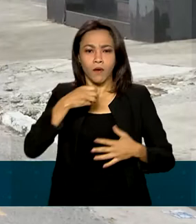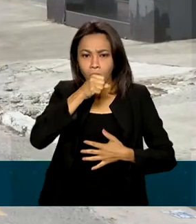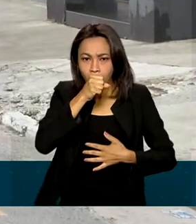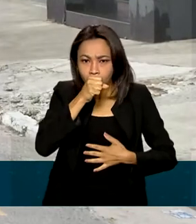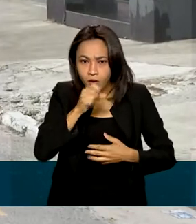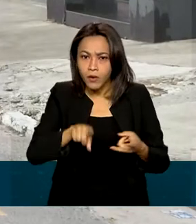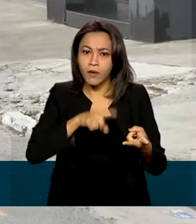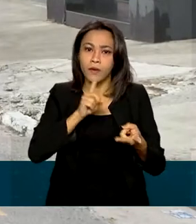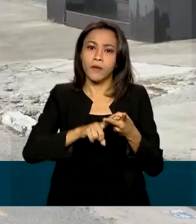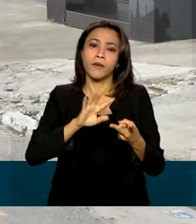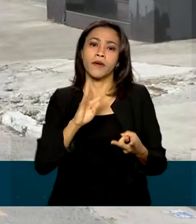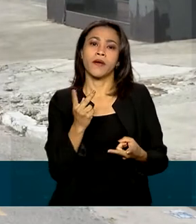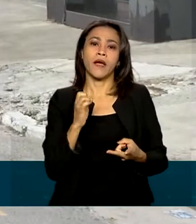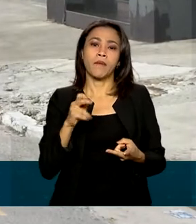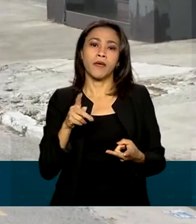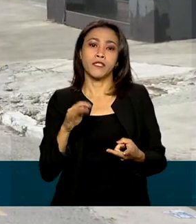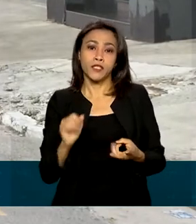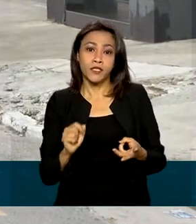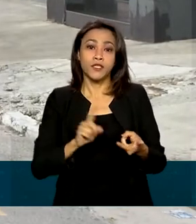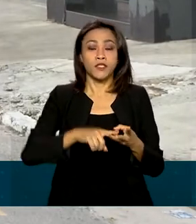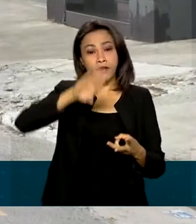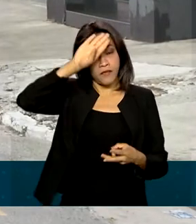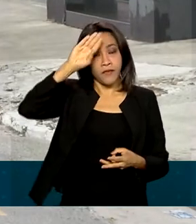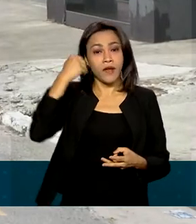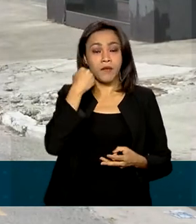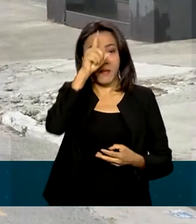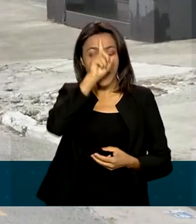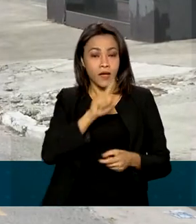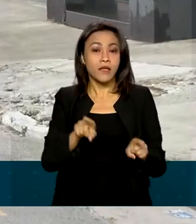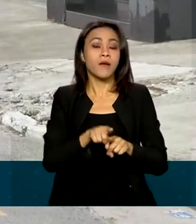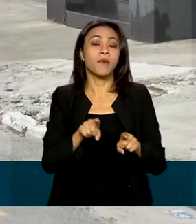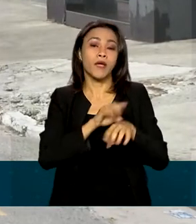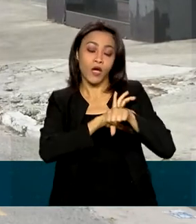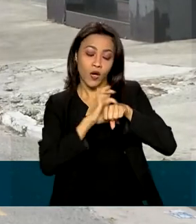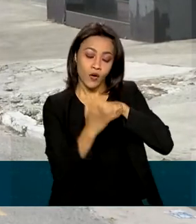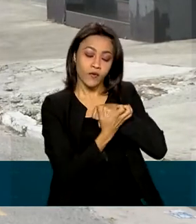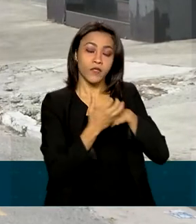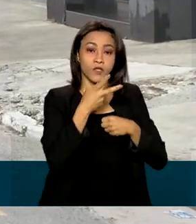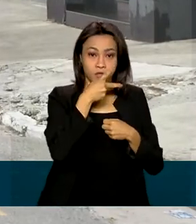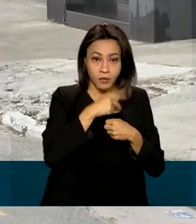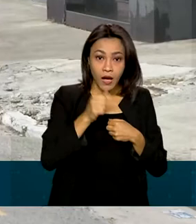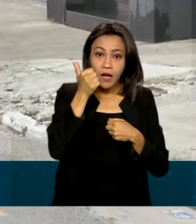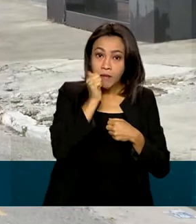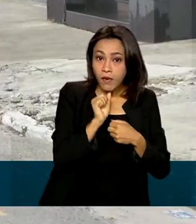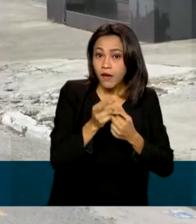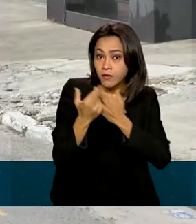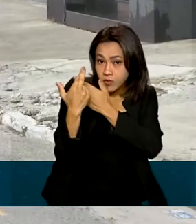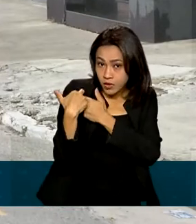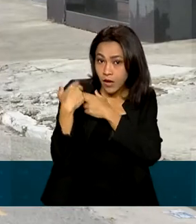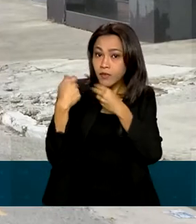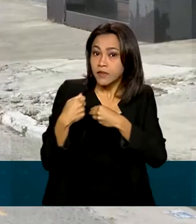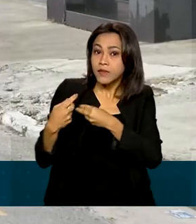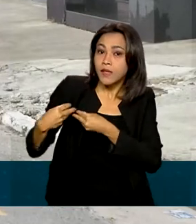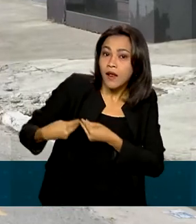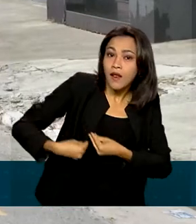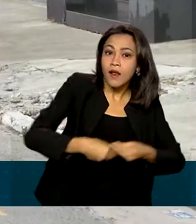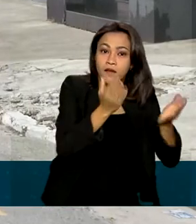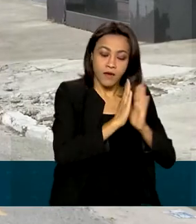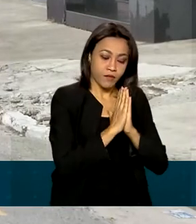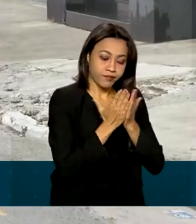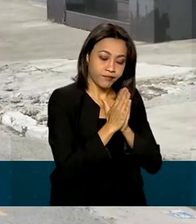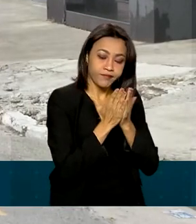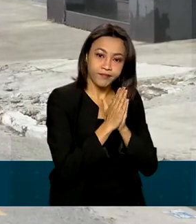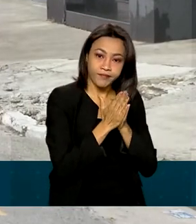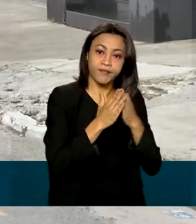hepatite, febre amarela e covid-19. Os pais ou responsáveis devem levar a caderneta de vacinação ao posto para que os